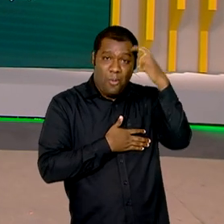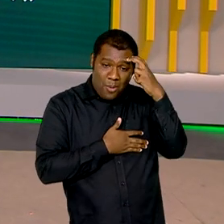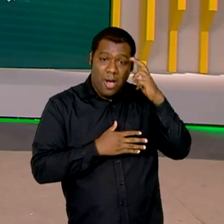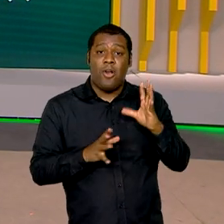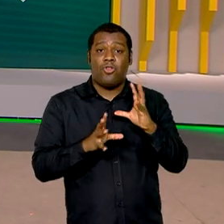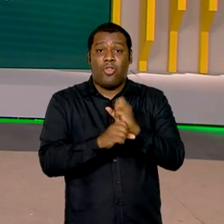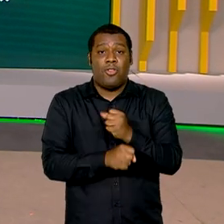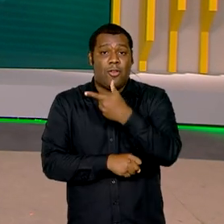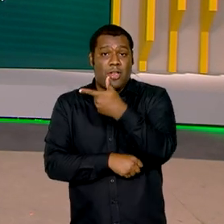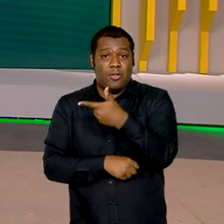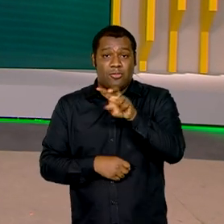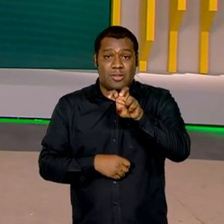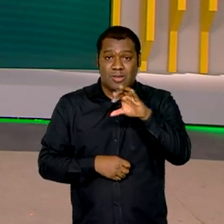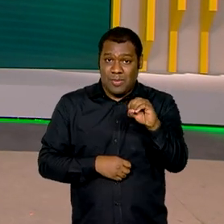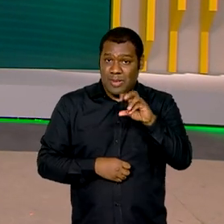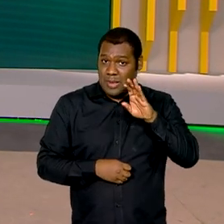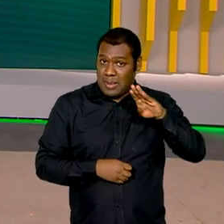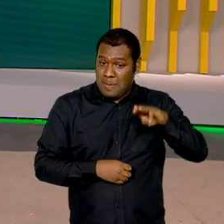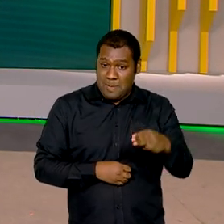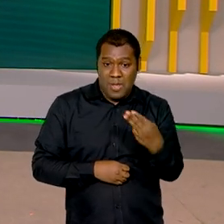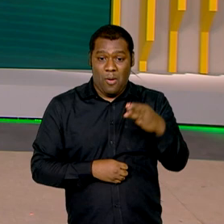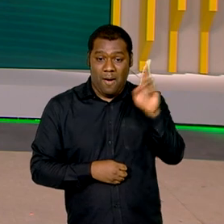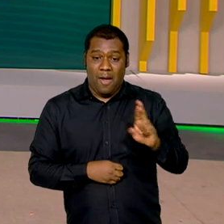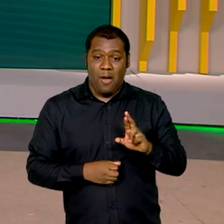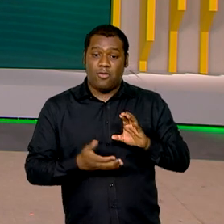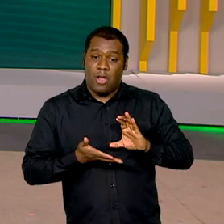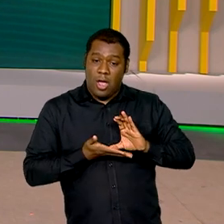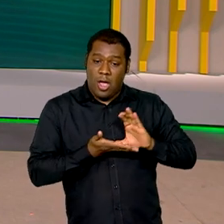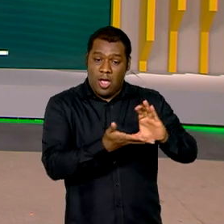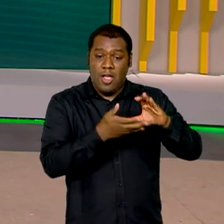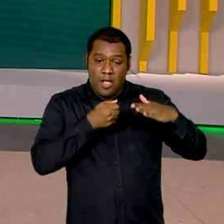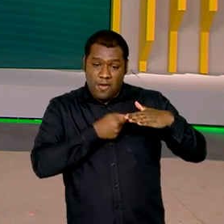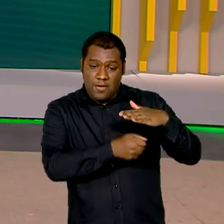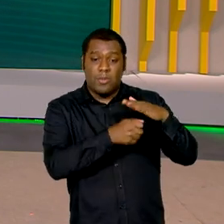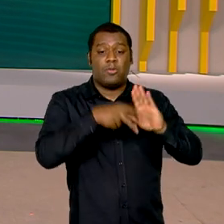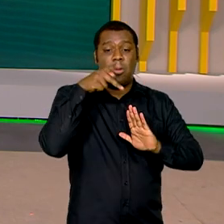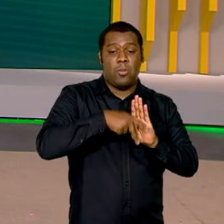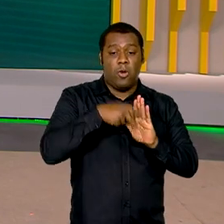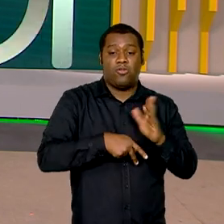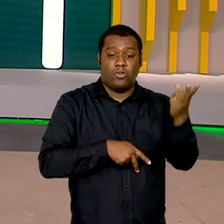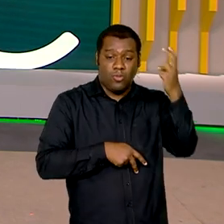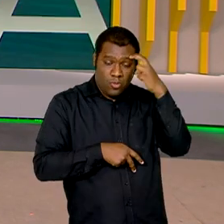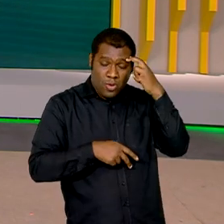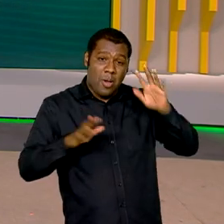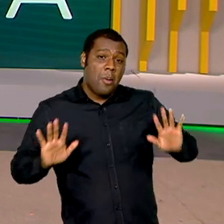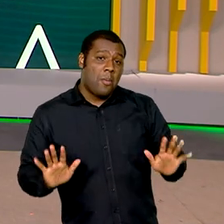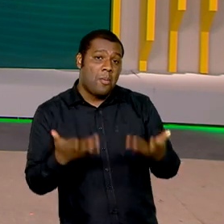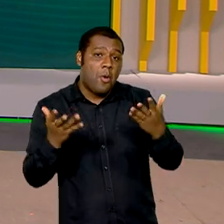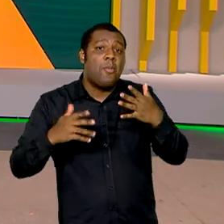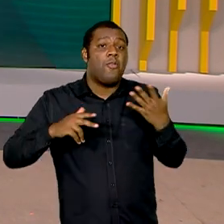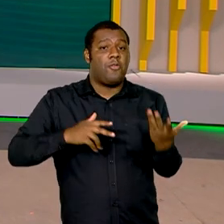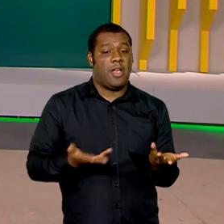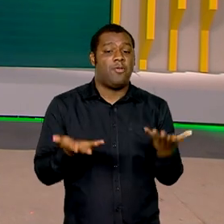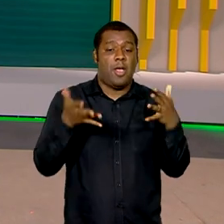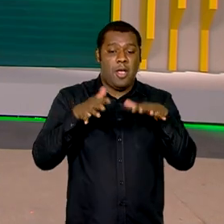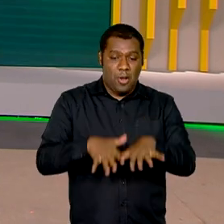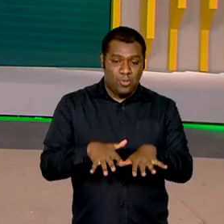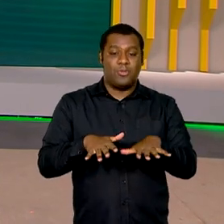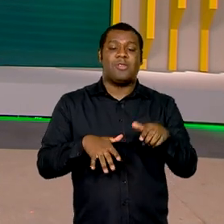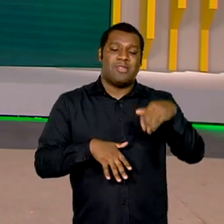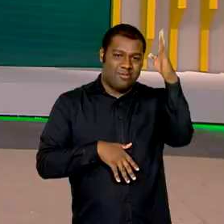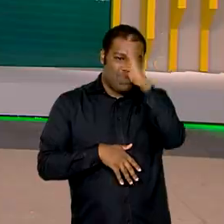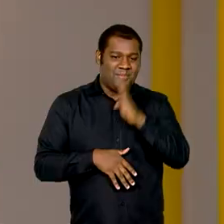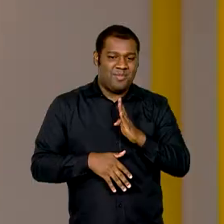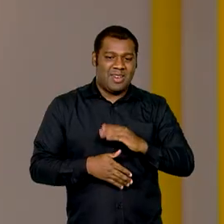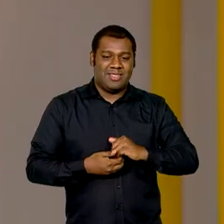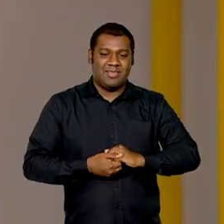milhões de reais que vão ser investidos em projetos culturais que promovam a diversidade e a inclusão social no país.